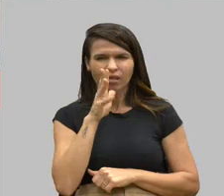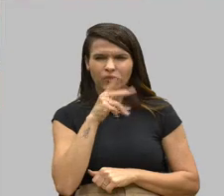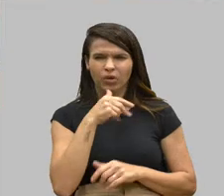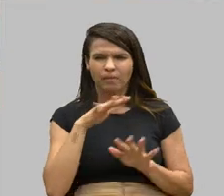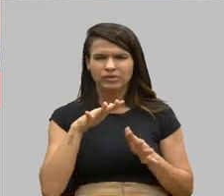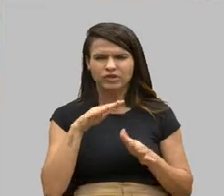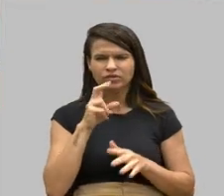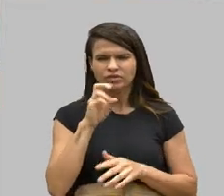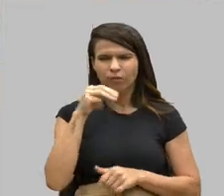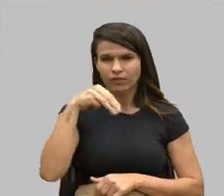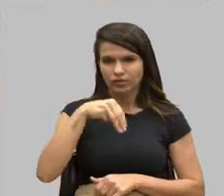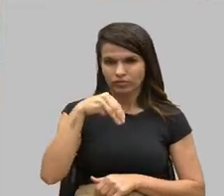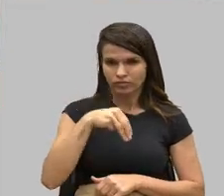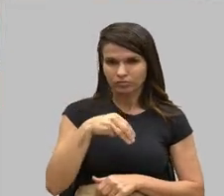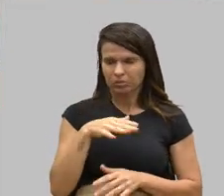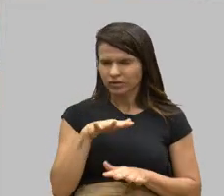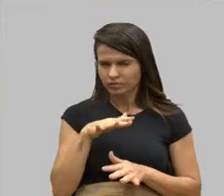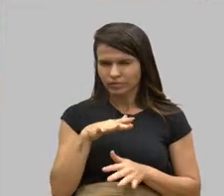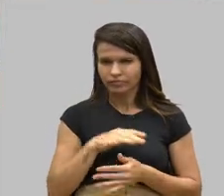minutos.